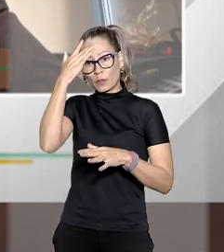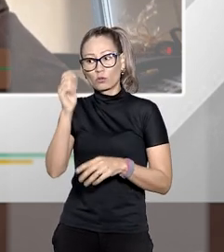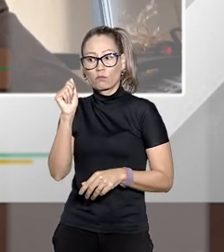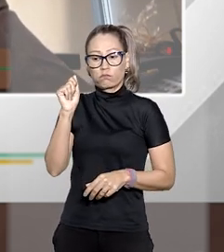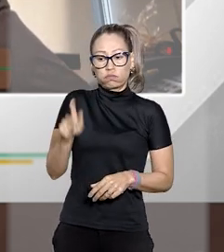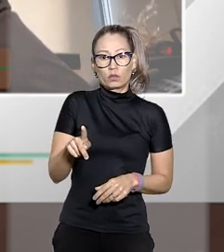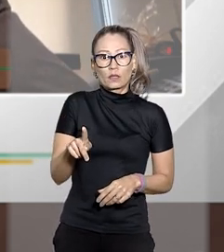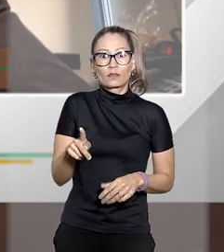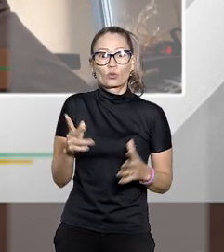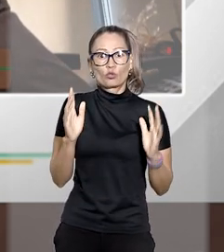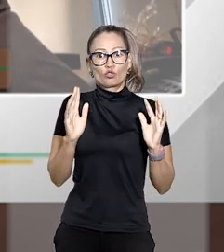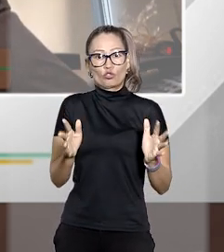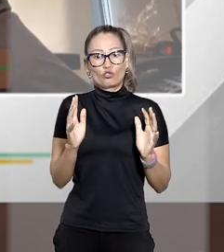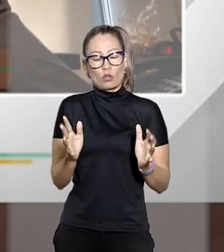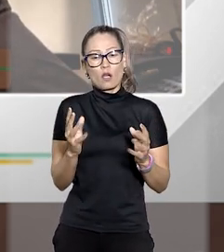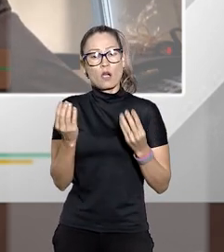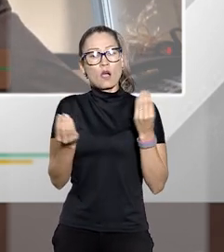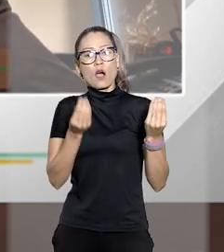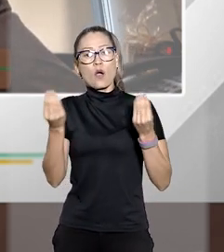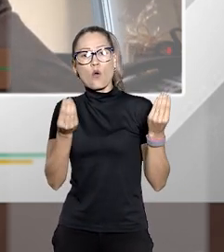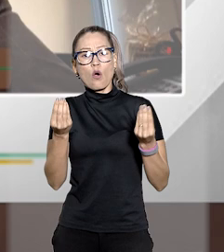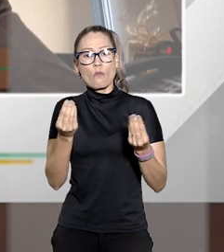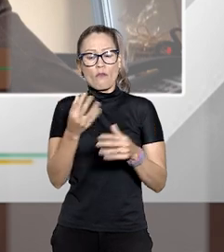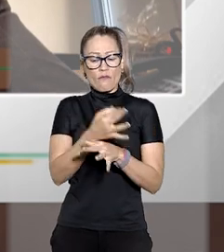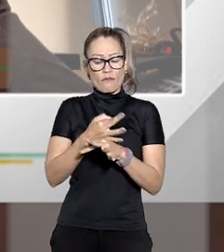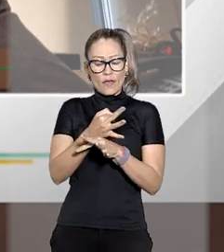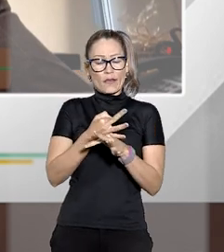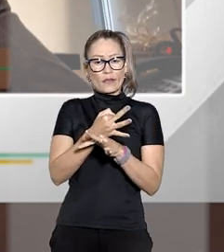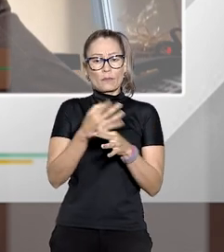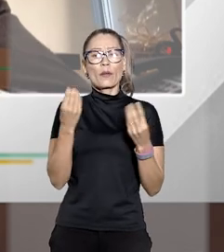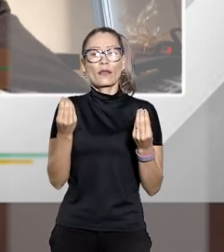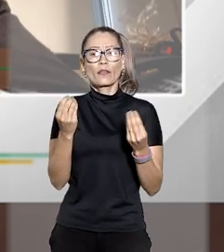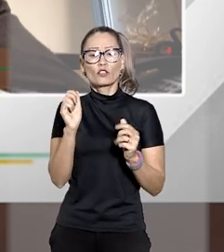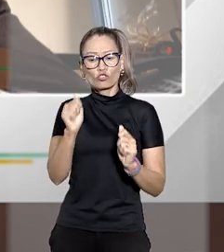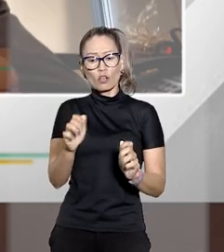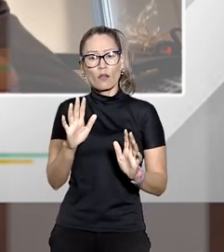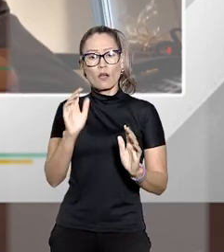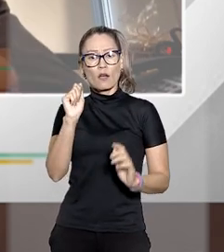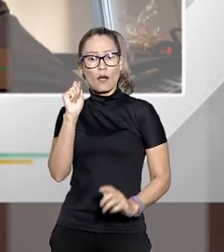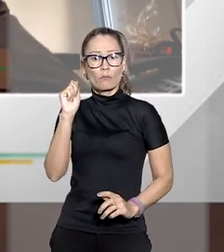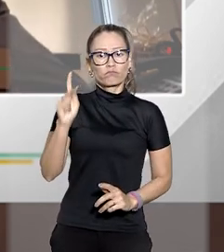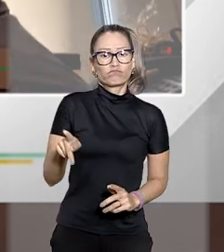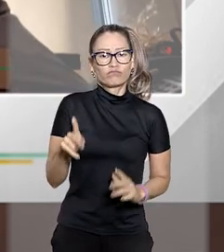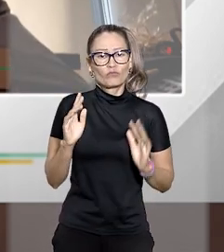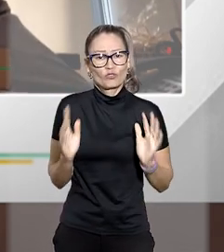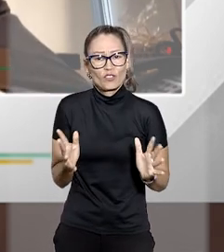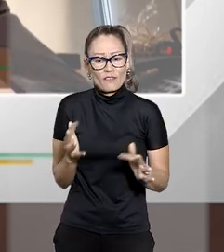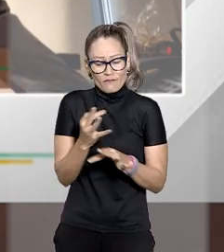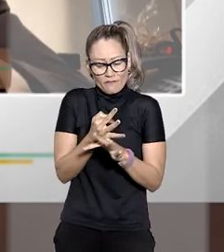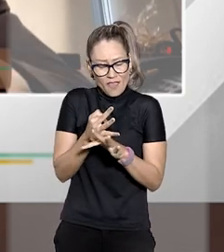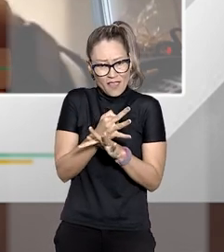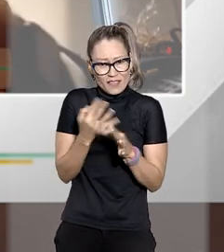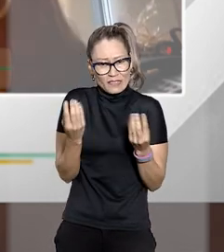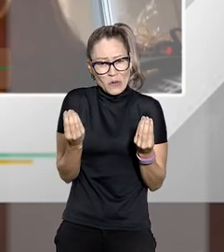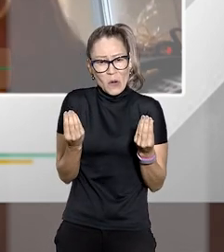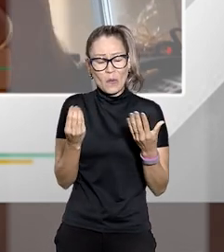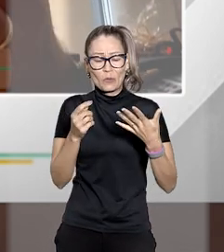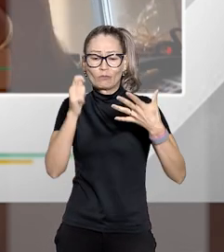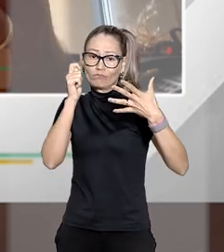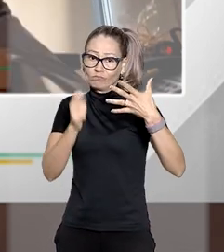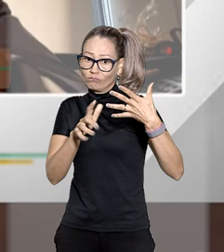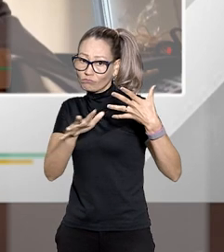aposentava ora ele se aposentou como é que ele vai gozar férias não existe mais essa possibilidade isso era tranquilo